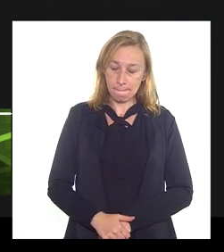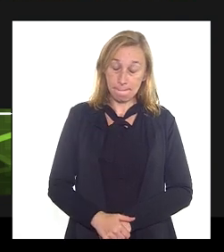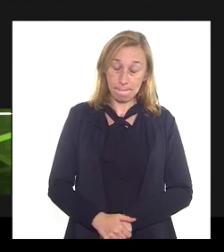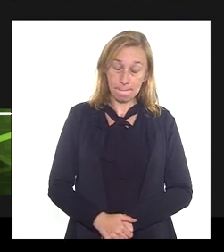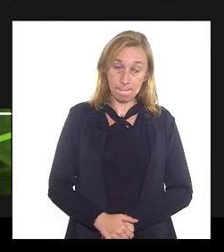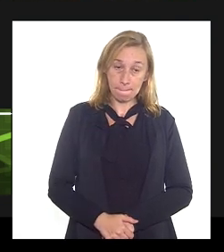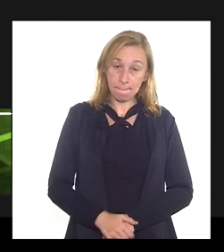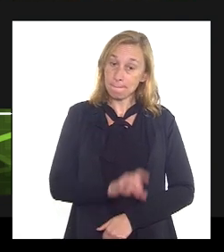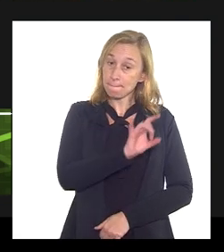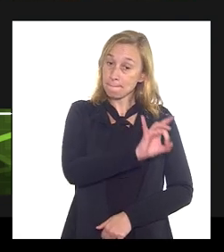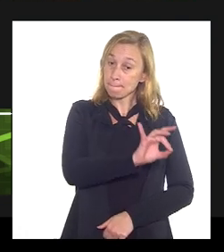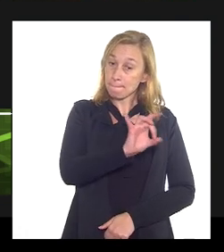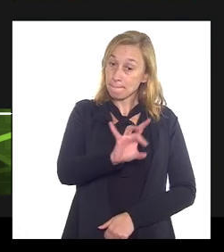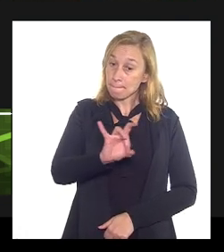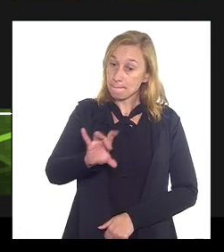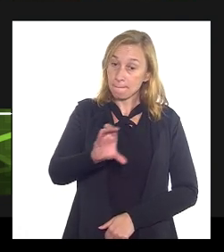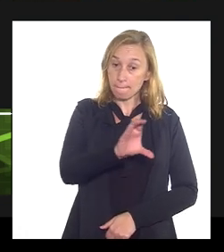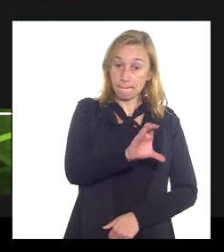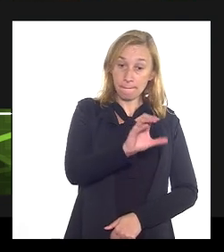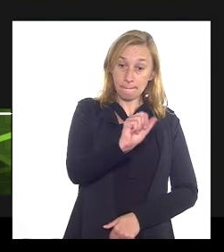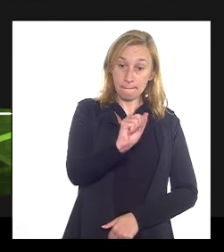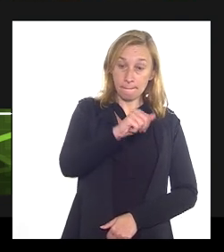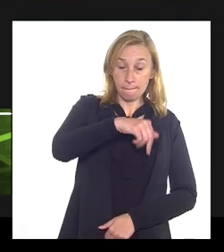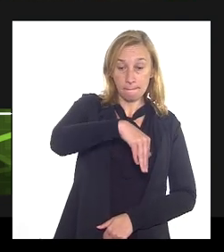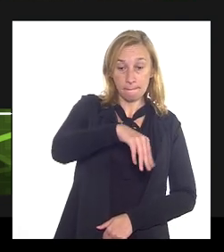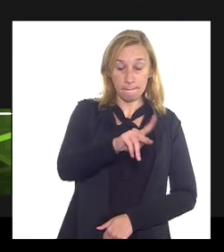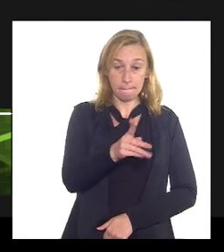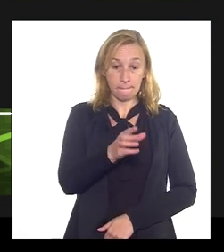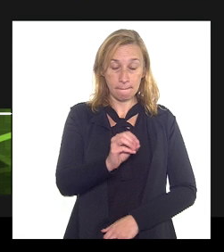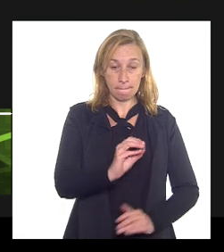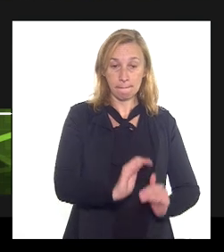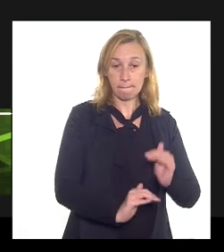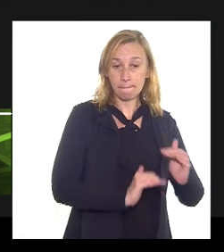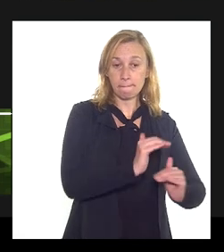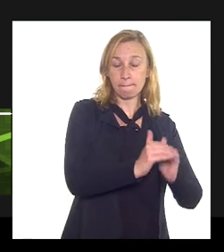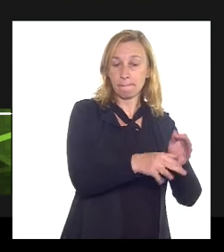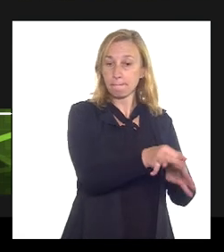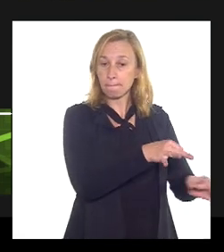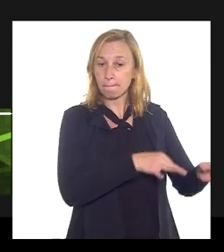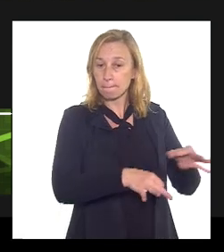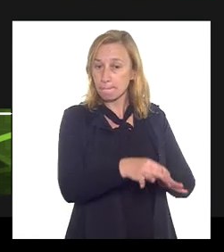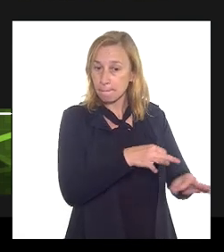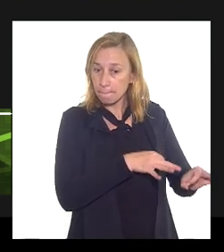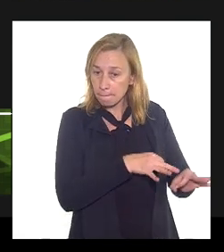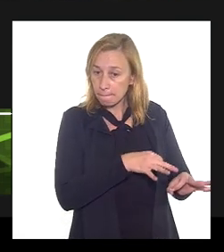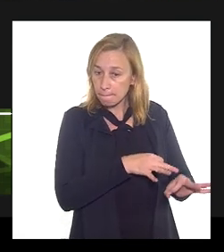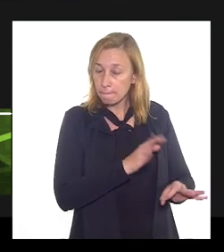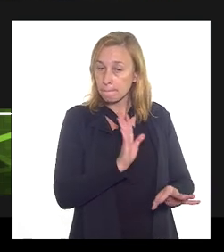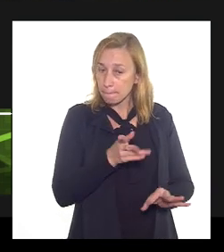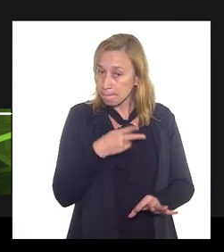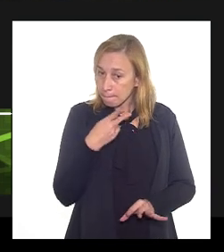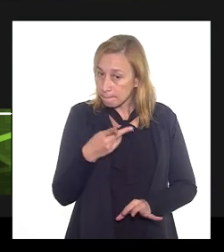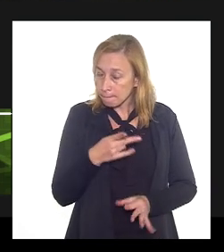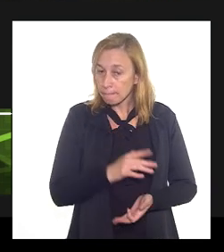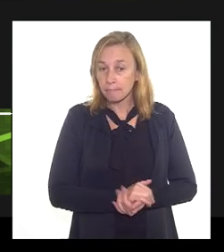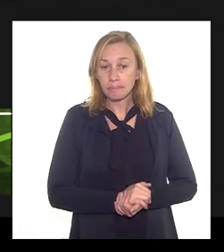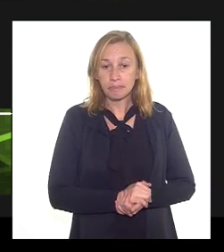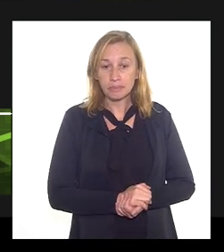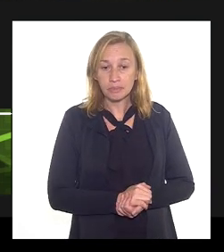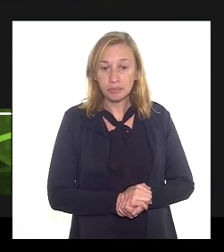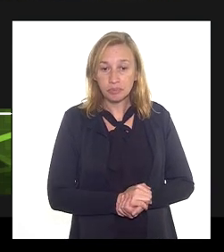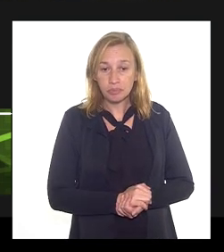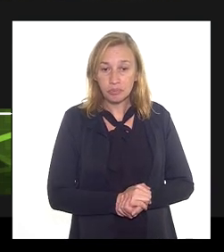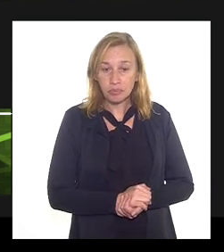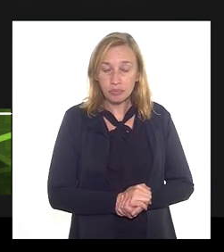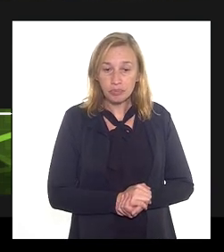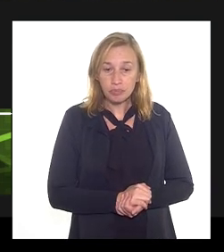cada campo tem o seu plano de desenvolvimento e como a Petrobras mencionou ele tem uma